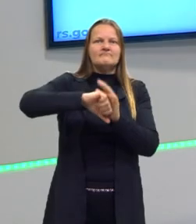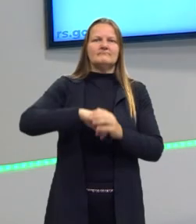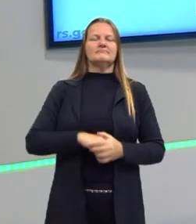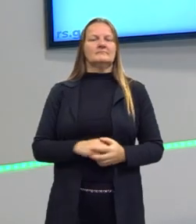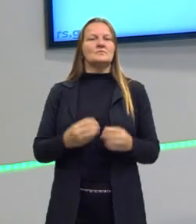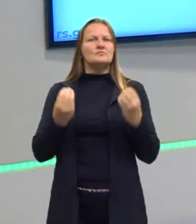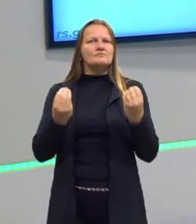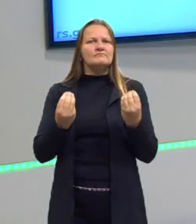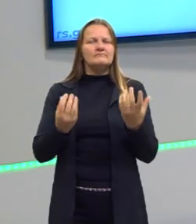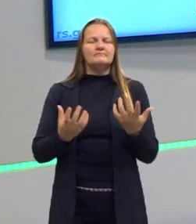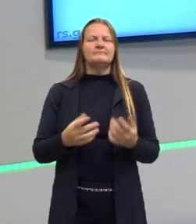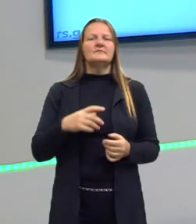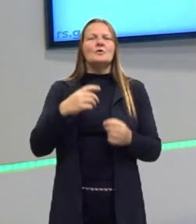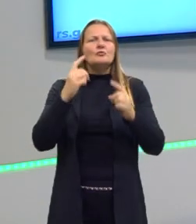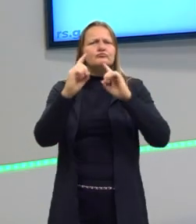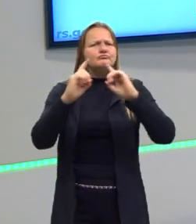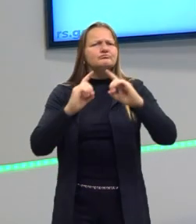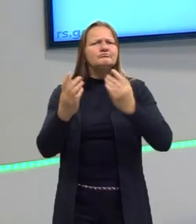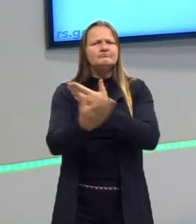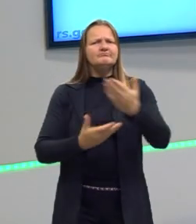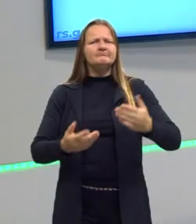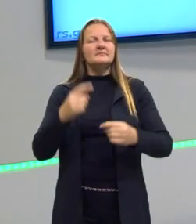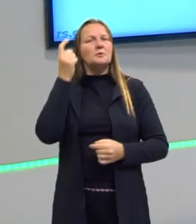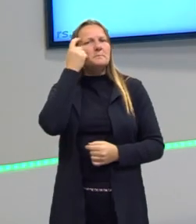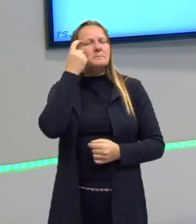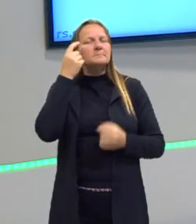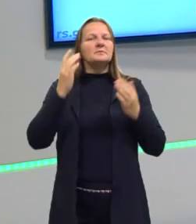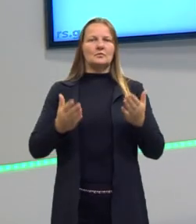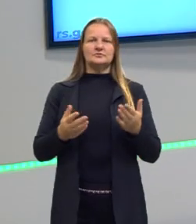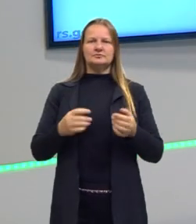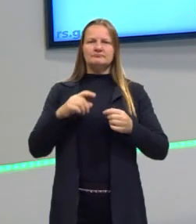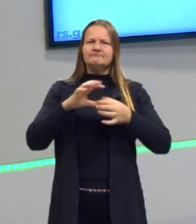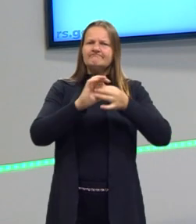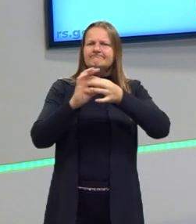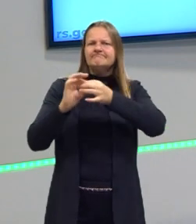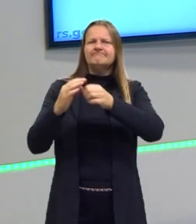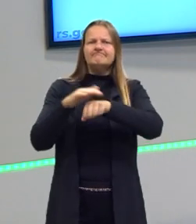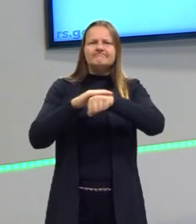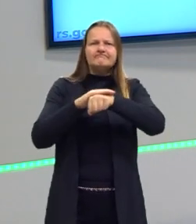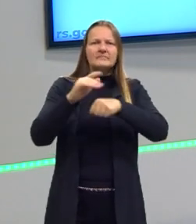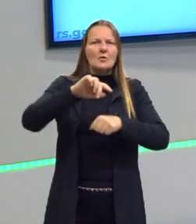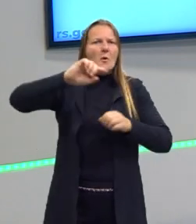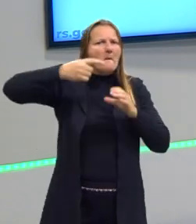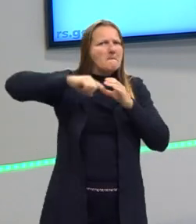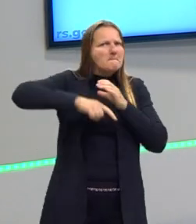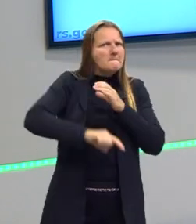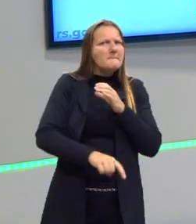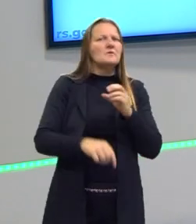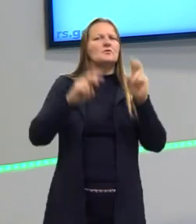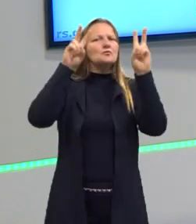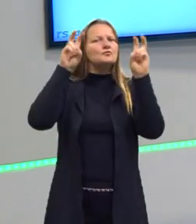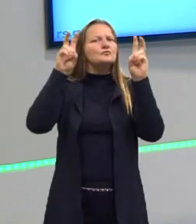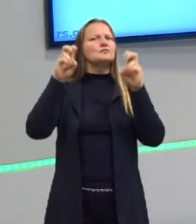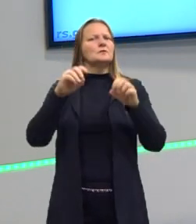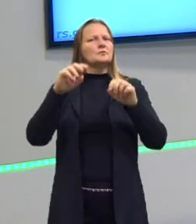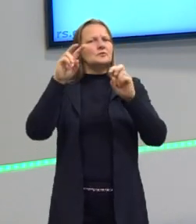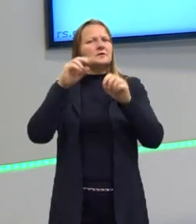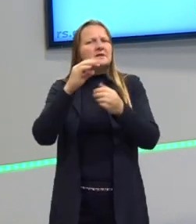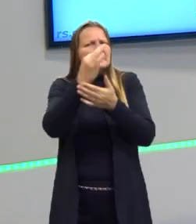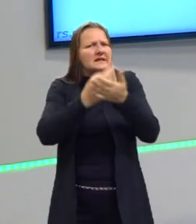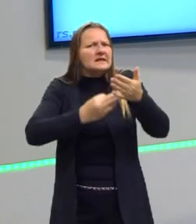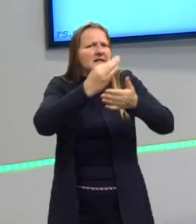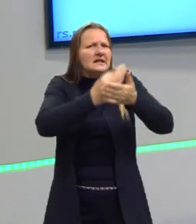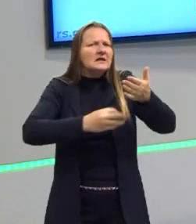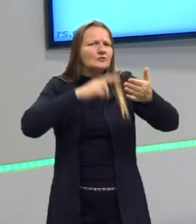e a partir dessas nossas reflexões aqui, né? Sugiro que você aprofunde, busque outros textos,